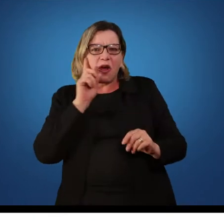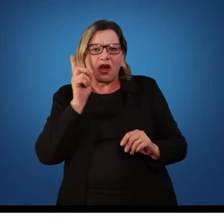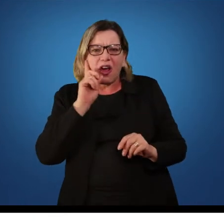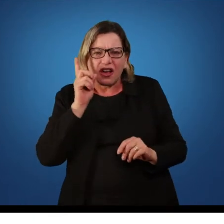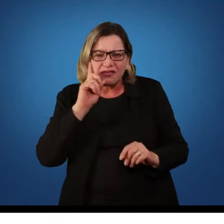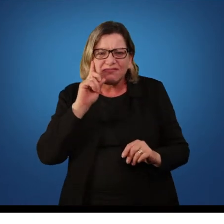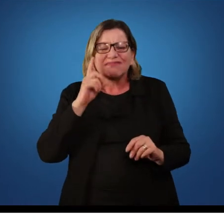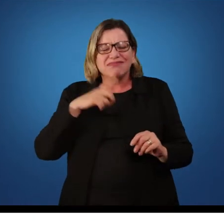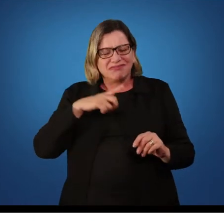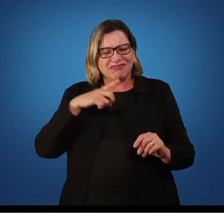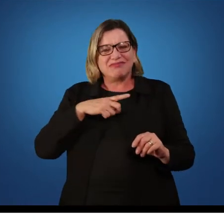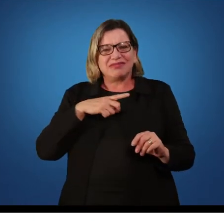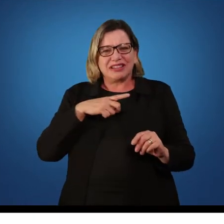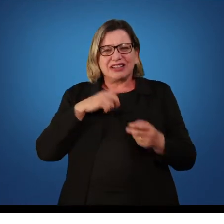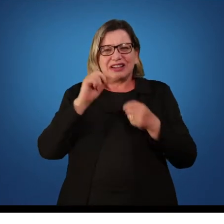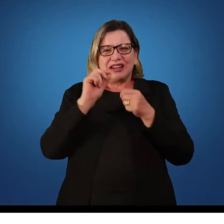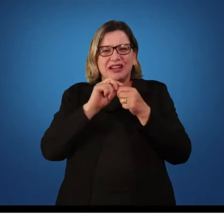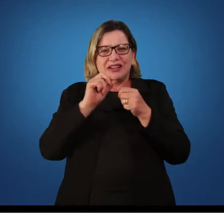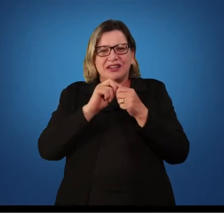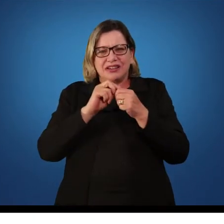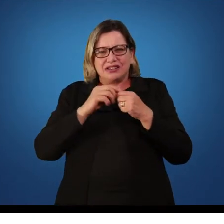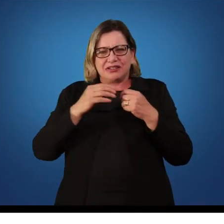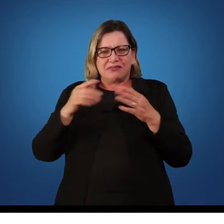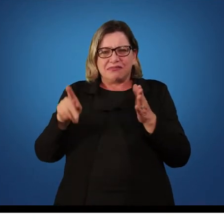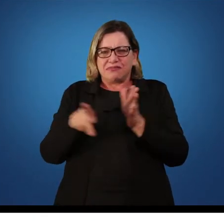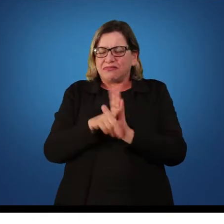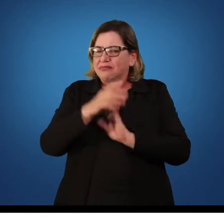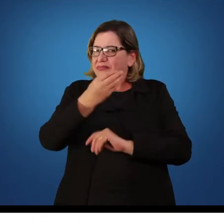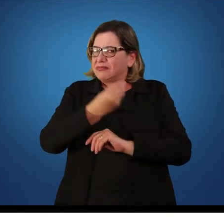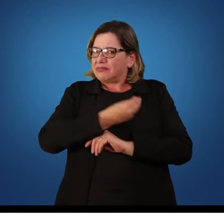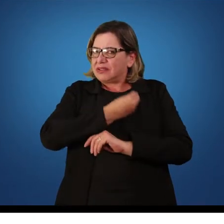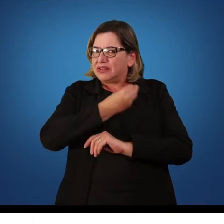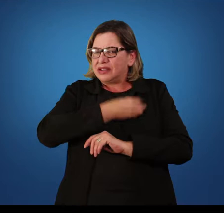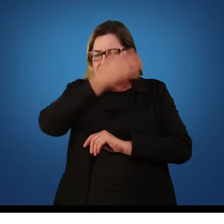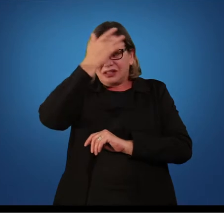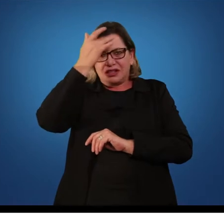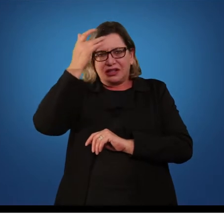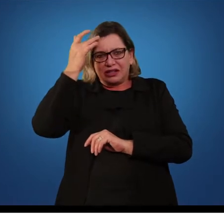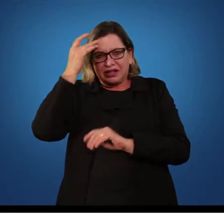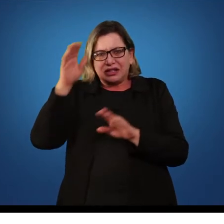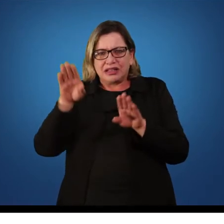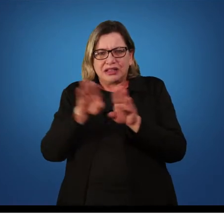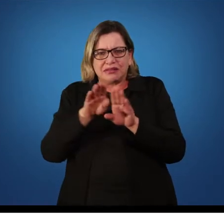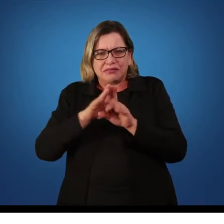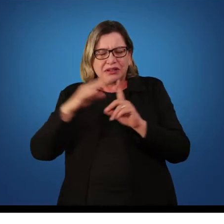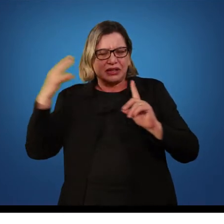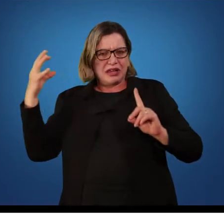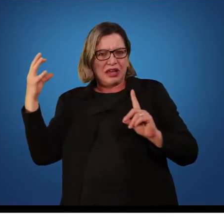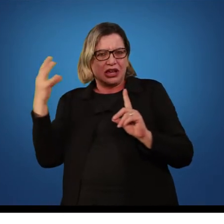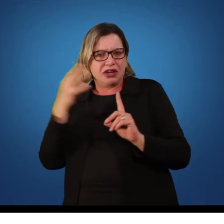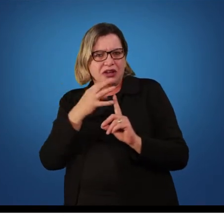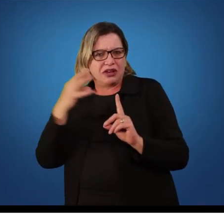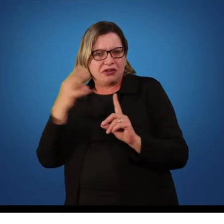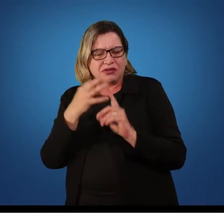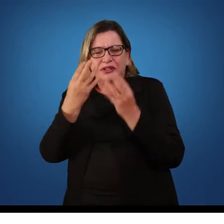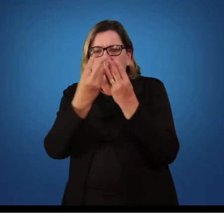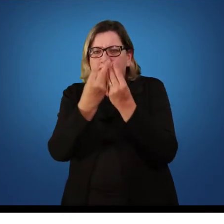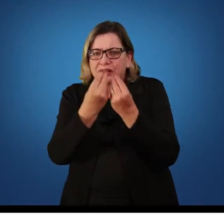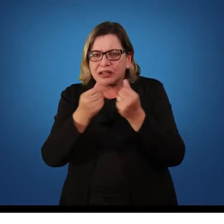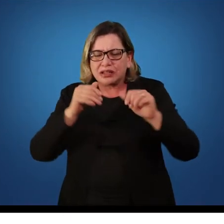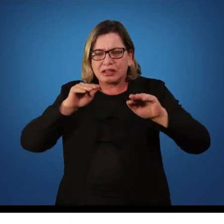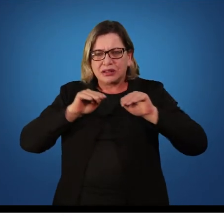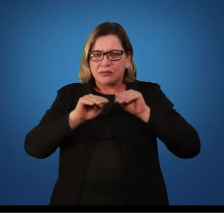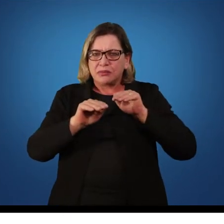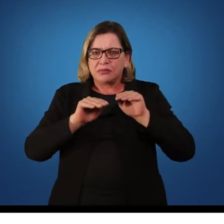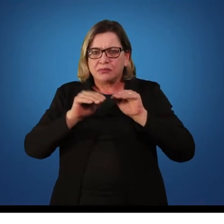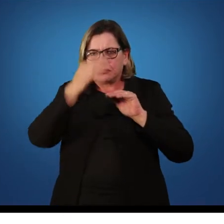dias, fazem parte do nosso cotidiano e que também influenciam no desempenho de habilidades motoras.